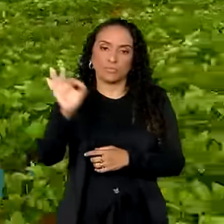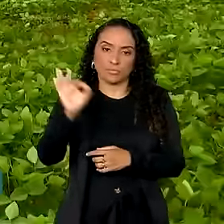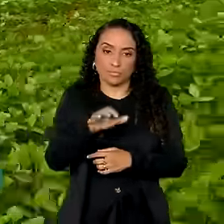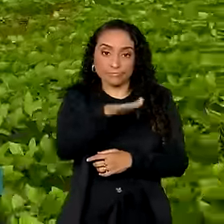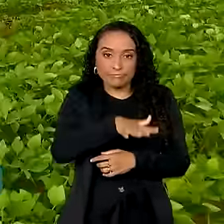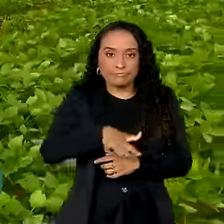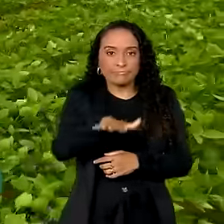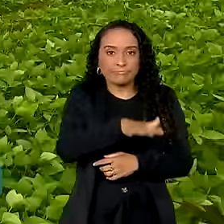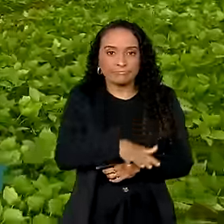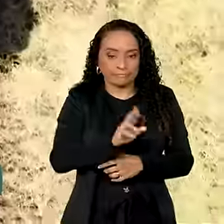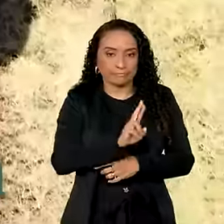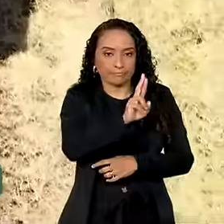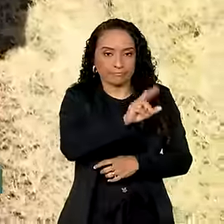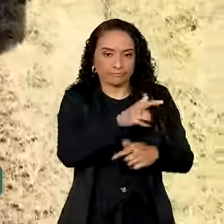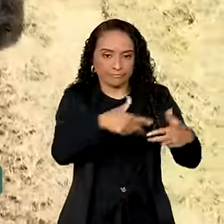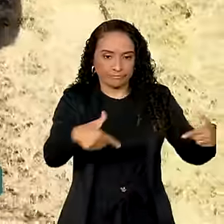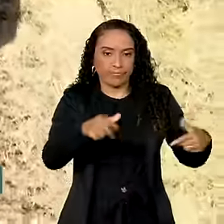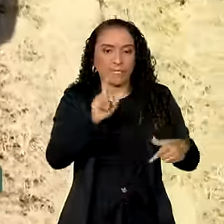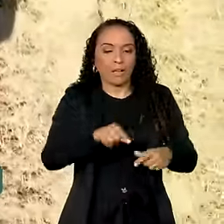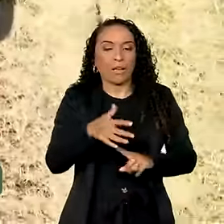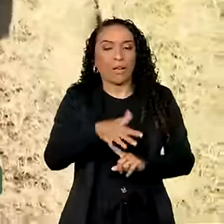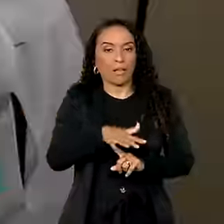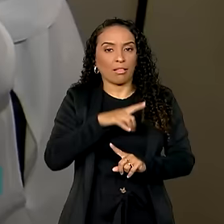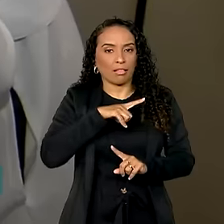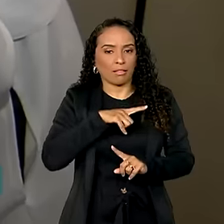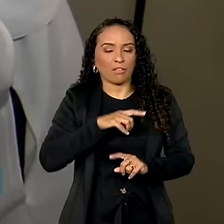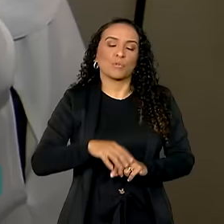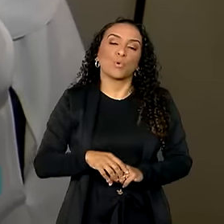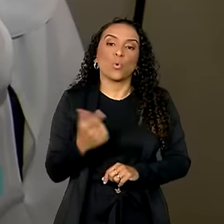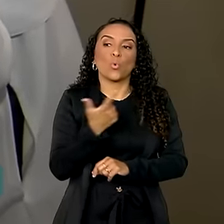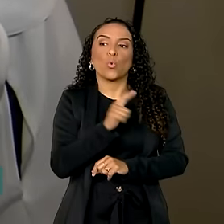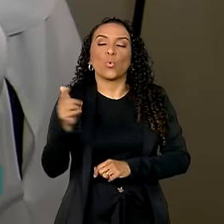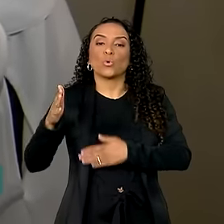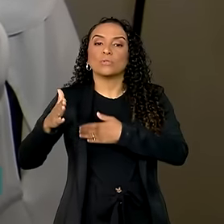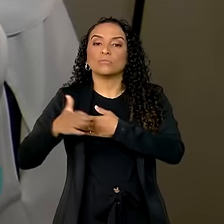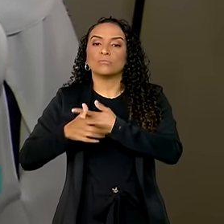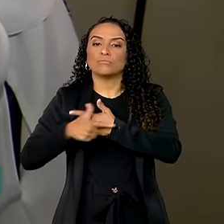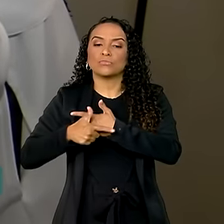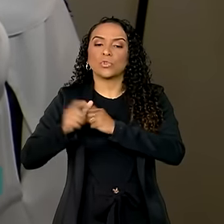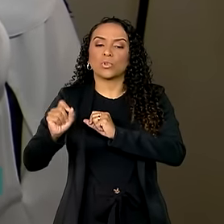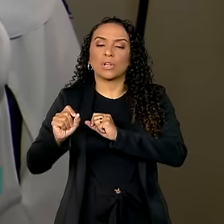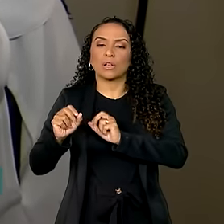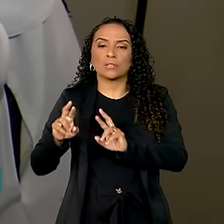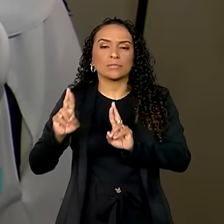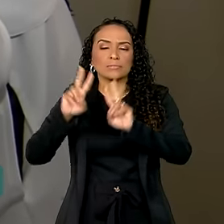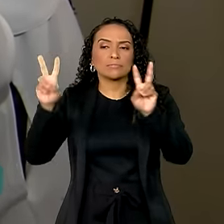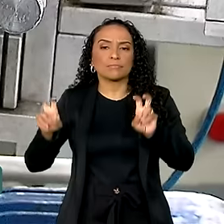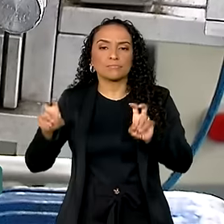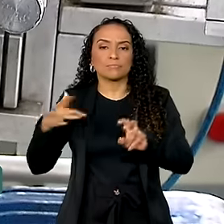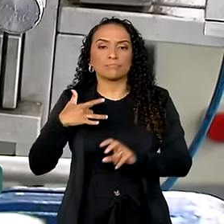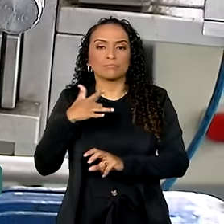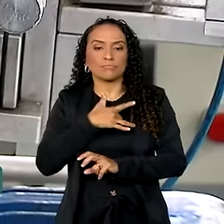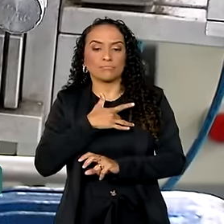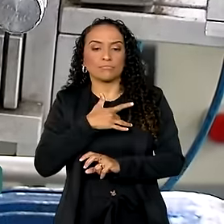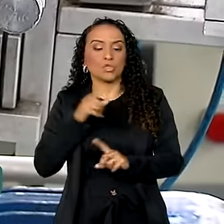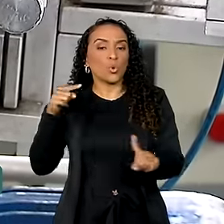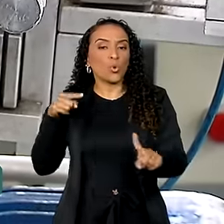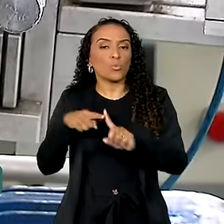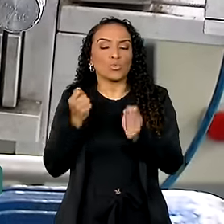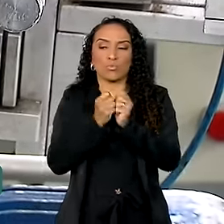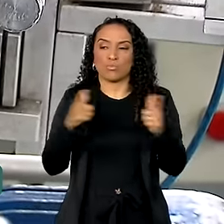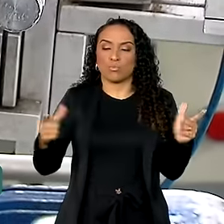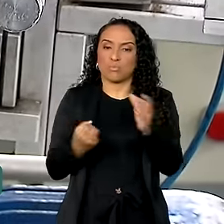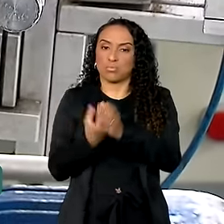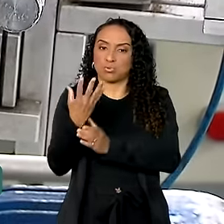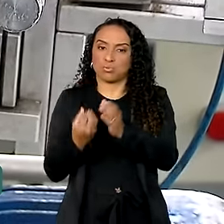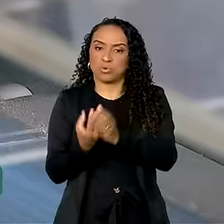dessas propriedades são mecanizadas. Uma outra missão está relacionada à saúde. A meta é ampliar a